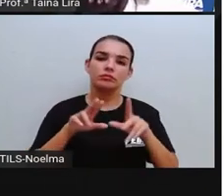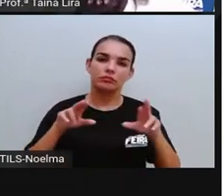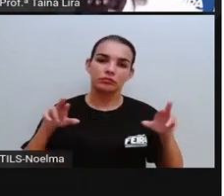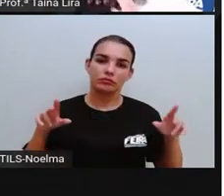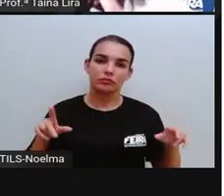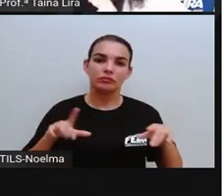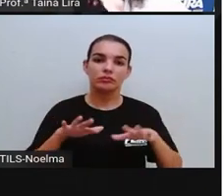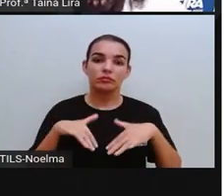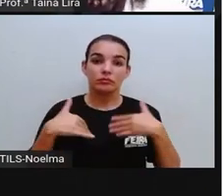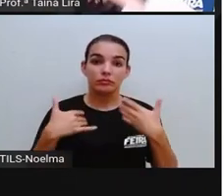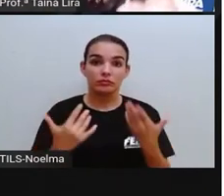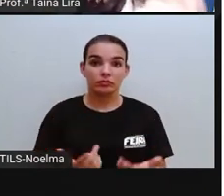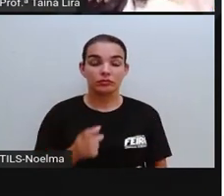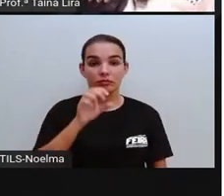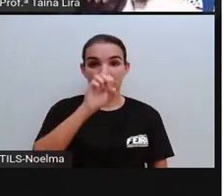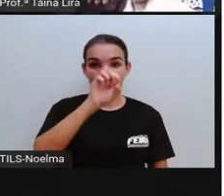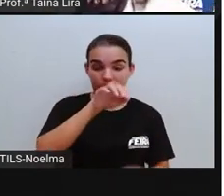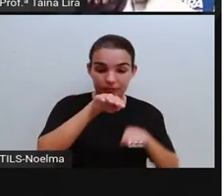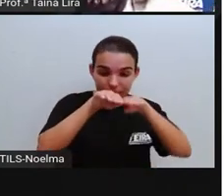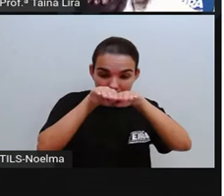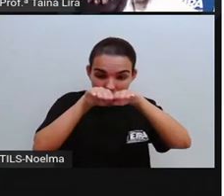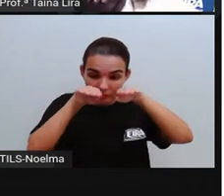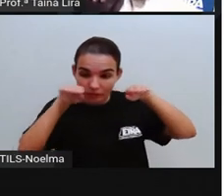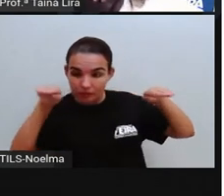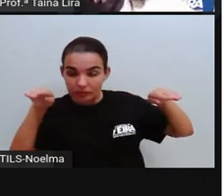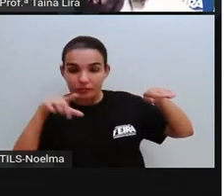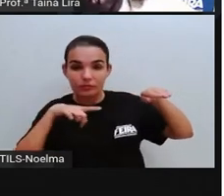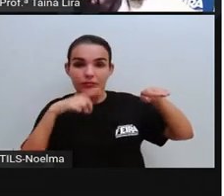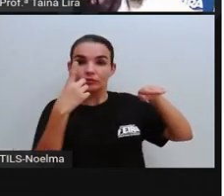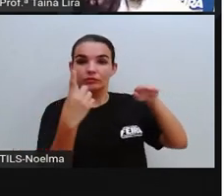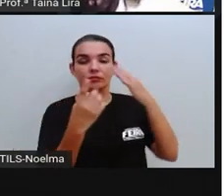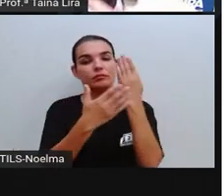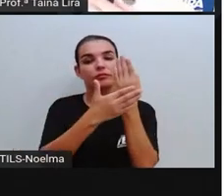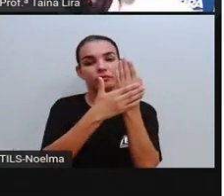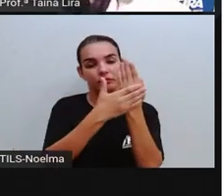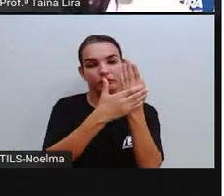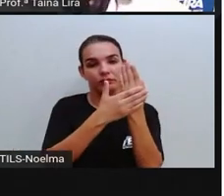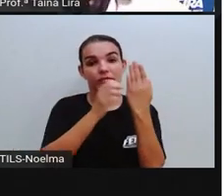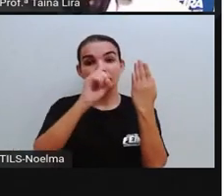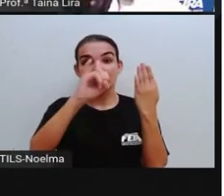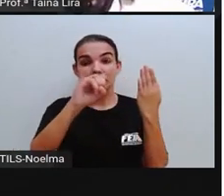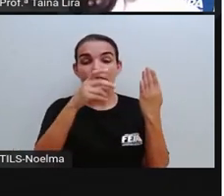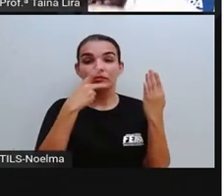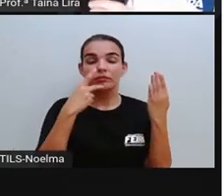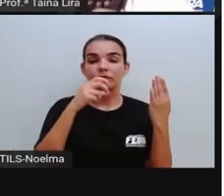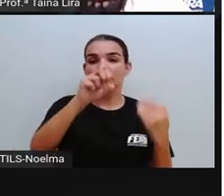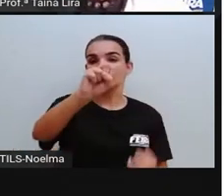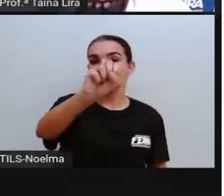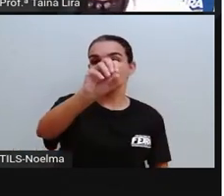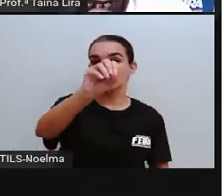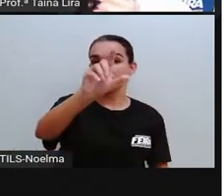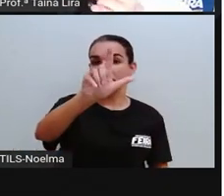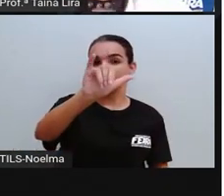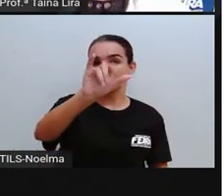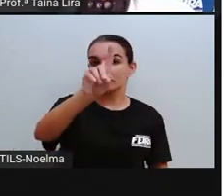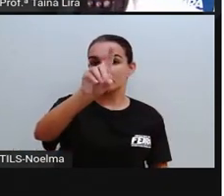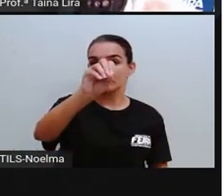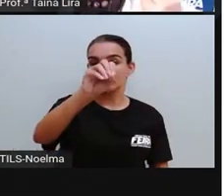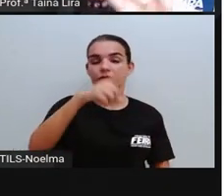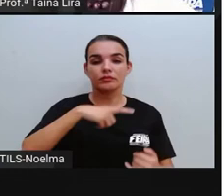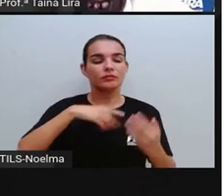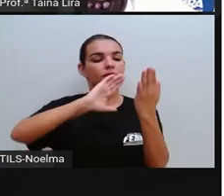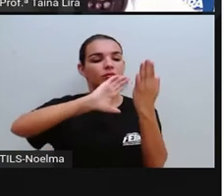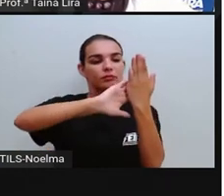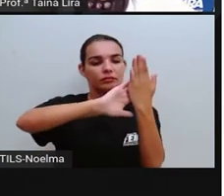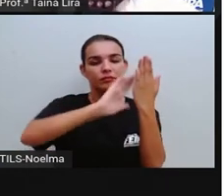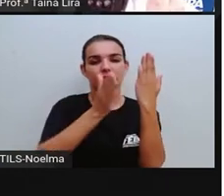geométrica, ela só vai ter uma face, tá? Quando a gente fala de sólido geométrico, os sólidos, eles vão ter mais